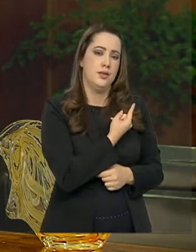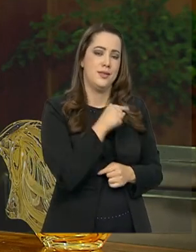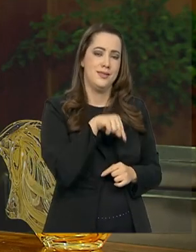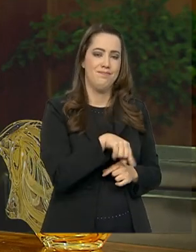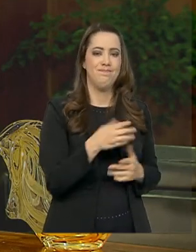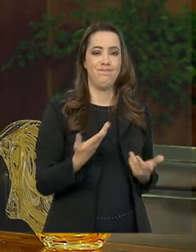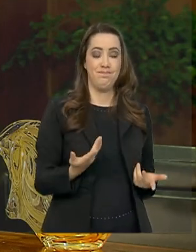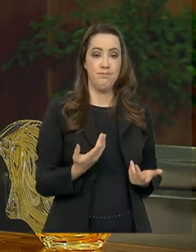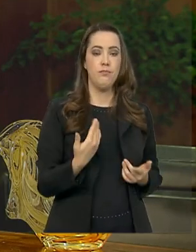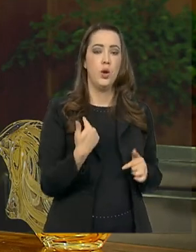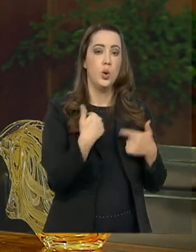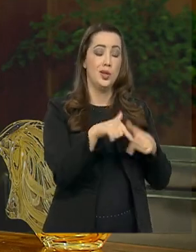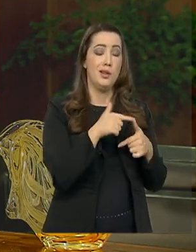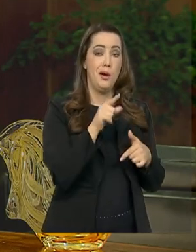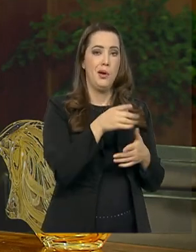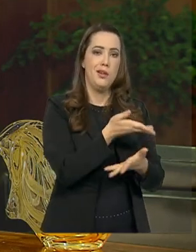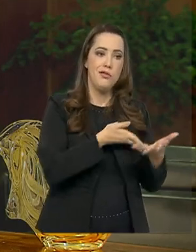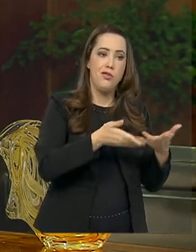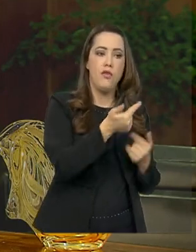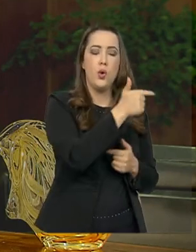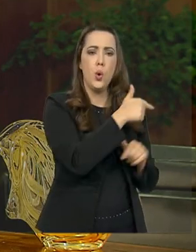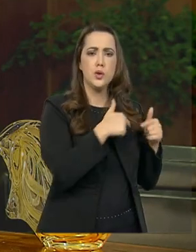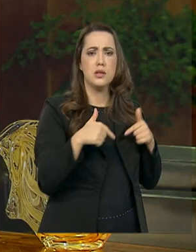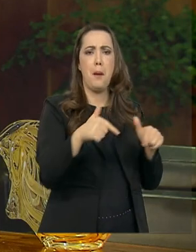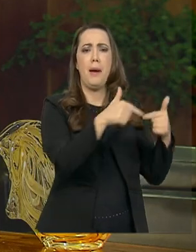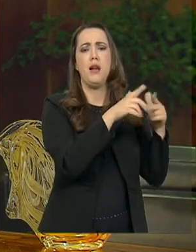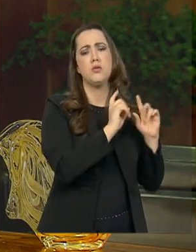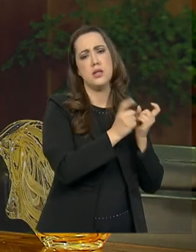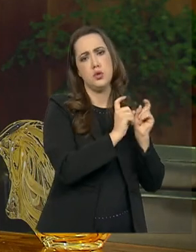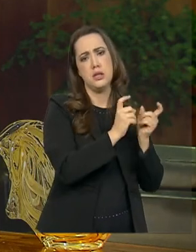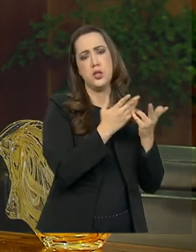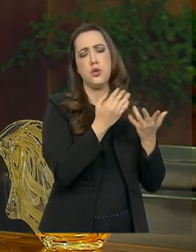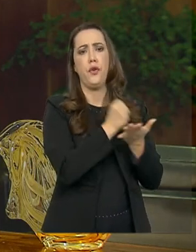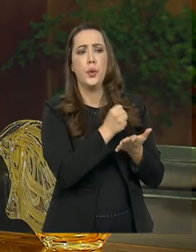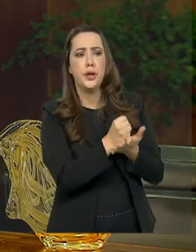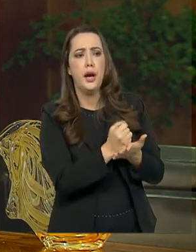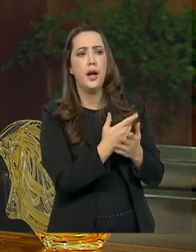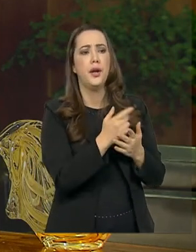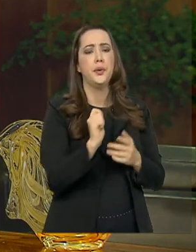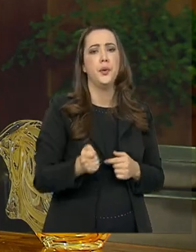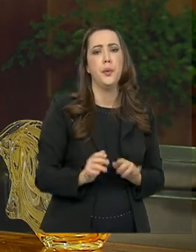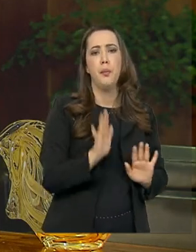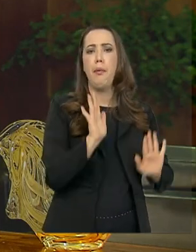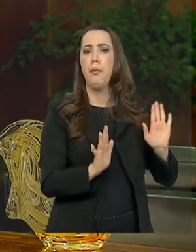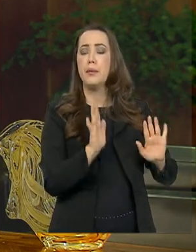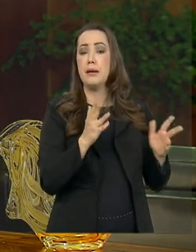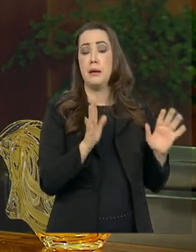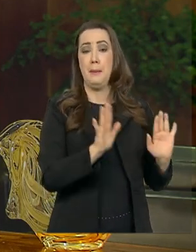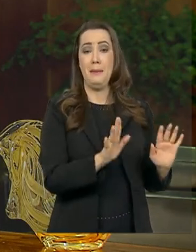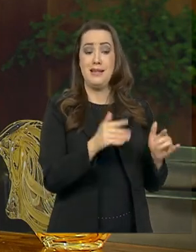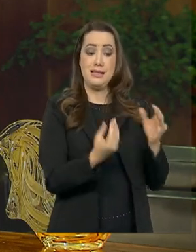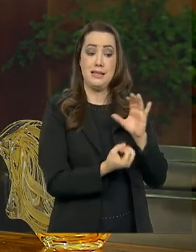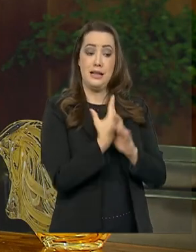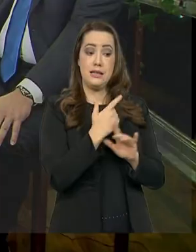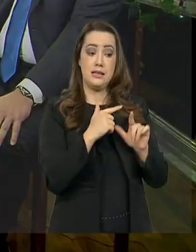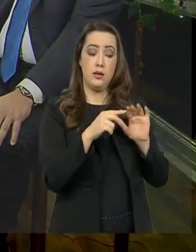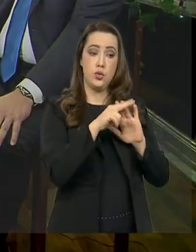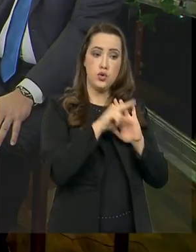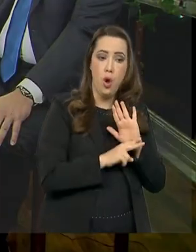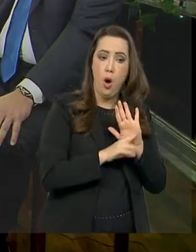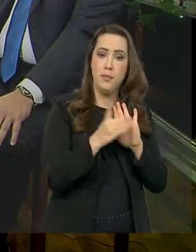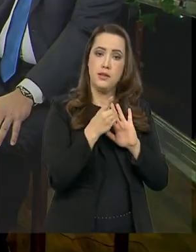basicamente é óbvio que envolve outras ações administrativas, contratos, licitações, mas o trabalho de elaboração de normas,